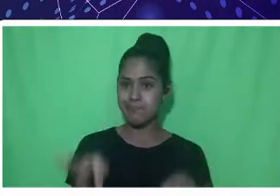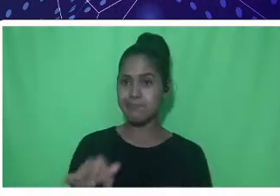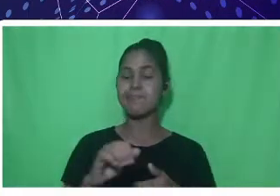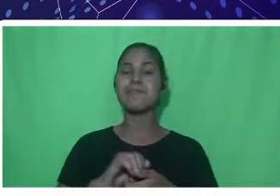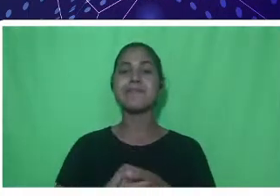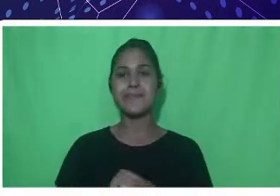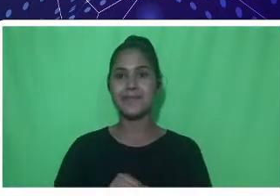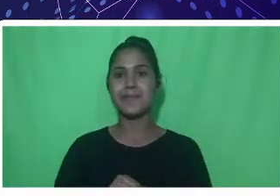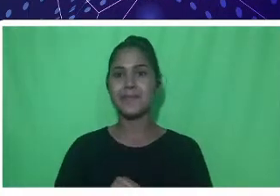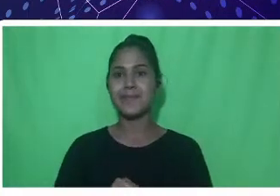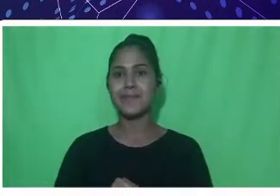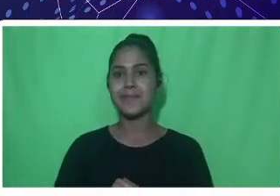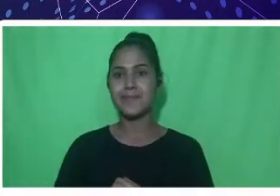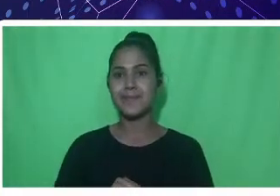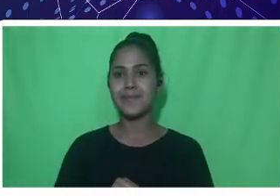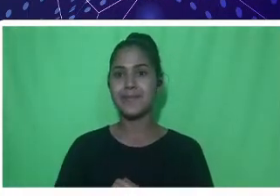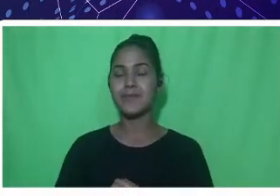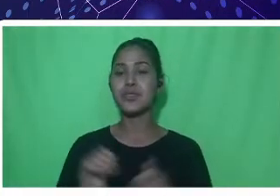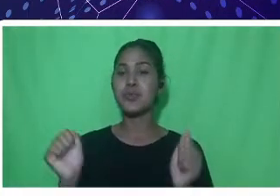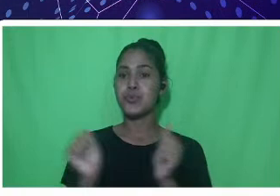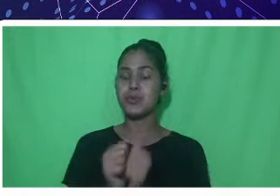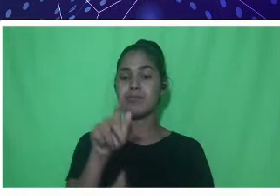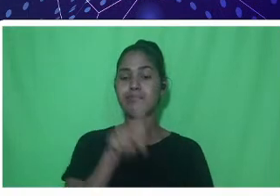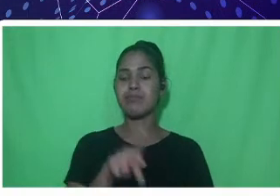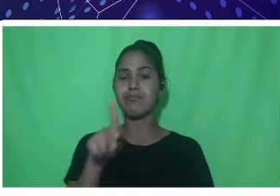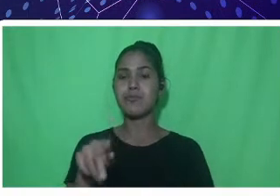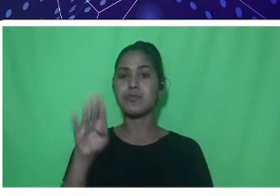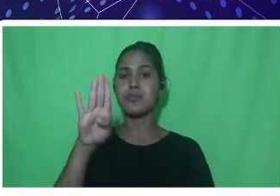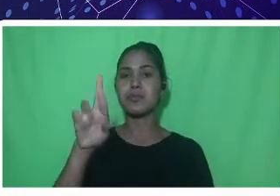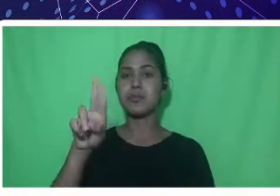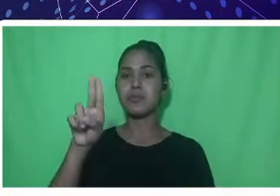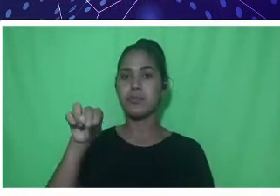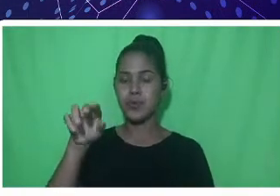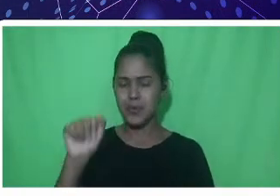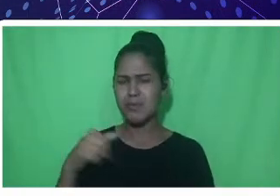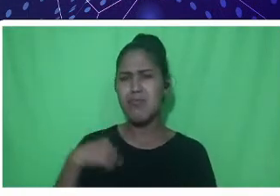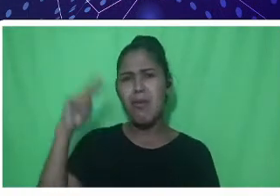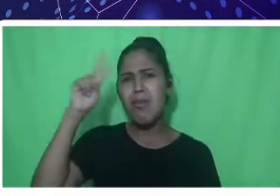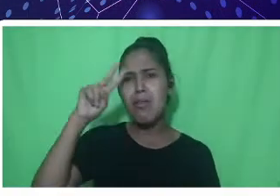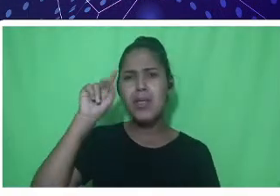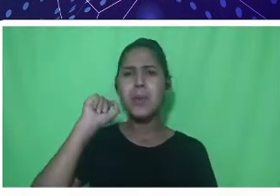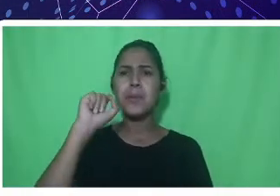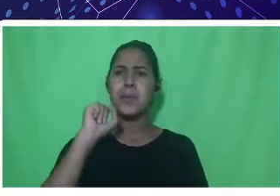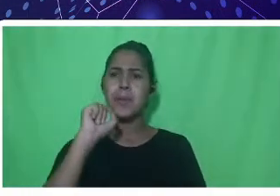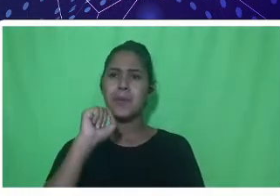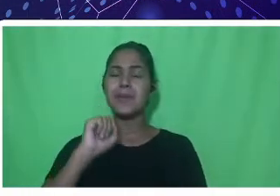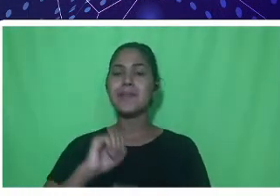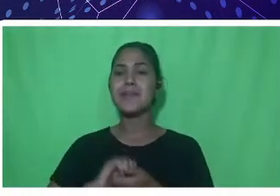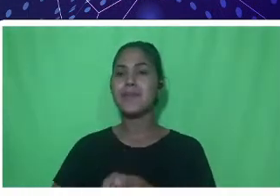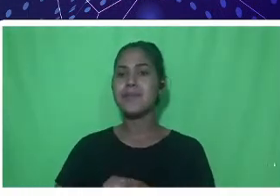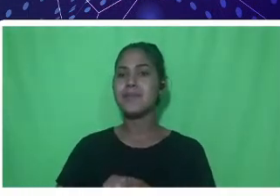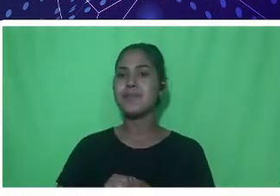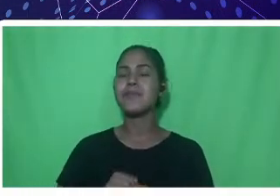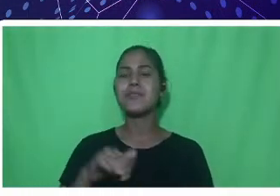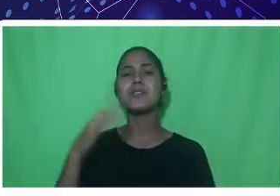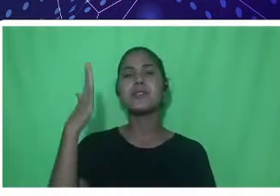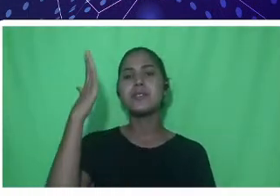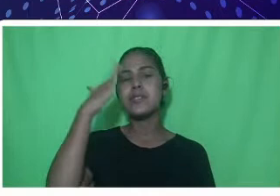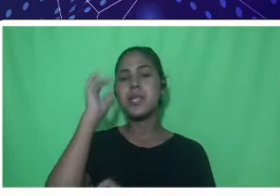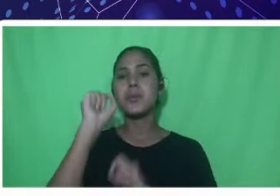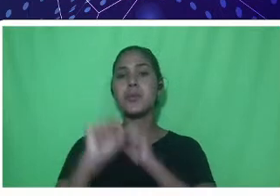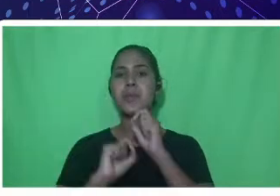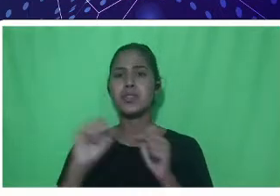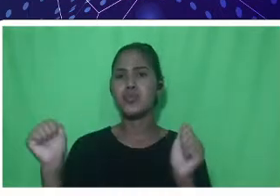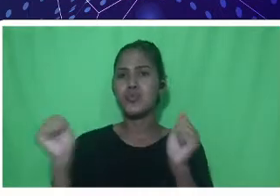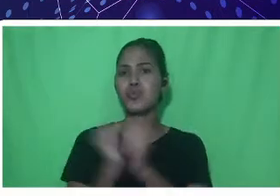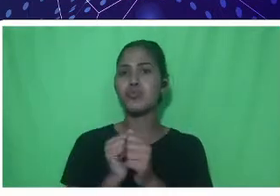só para a professora Bruna e o professor Marconi, se vocês se lembrarem como vocês estão mais próximos dos departamentos, quais são